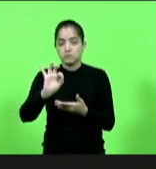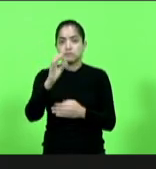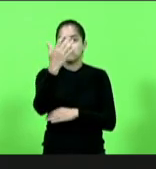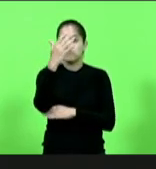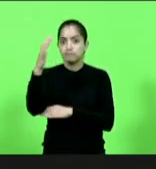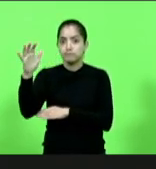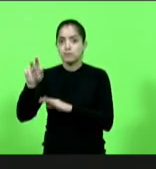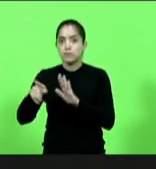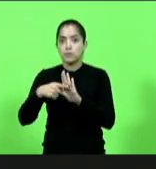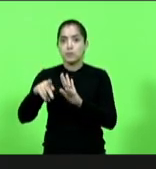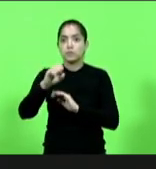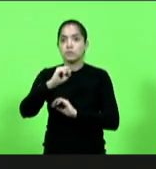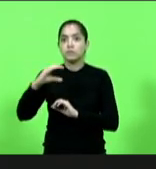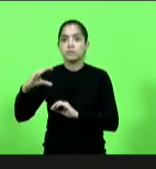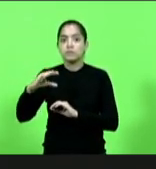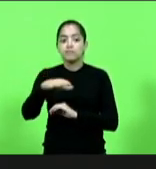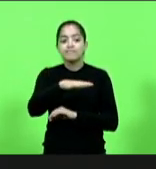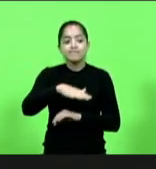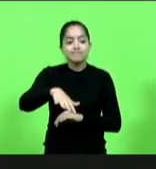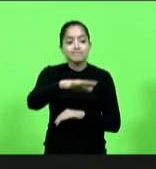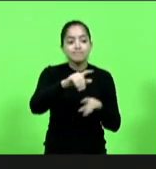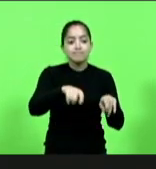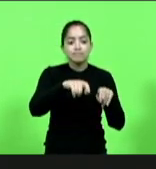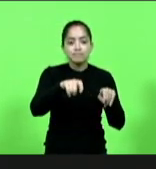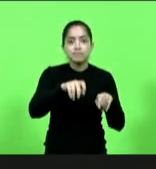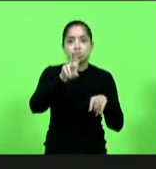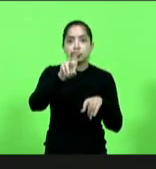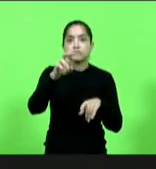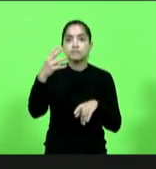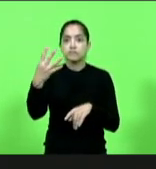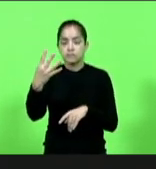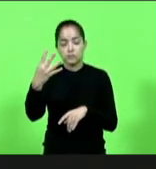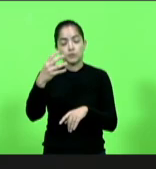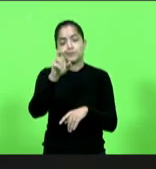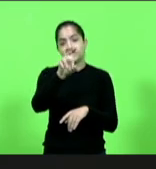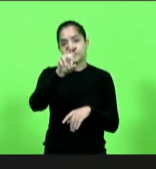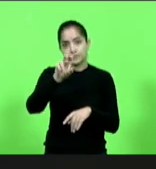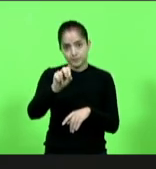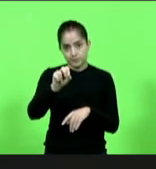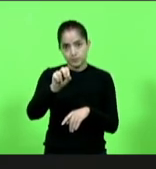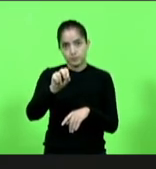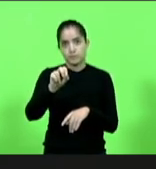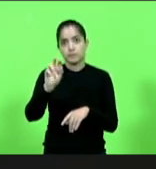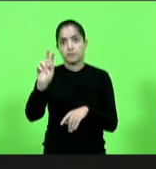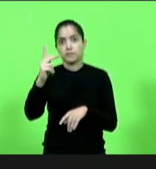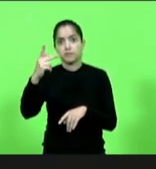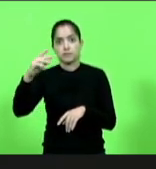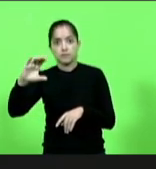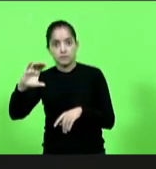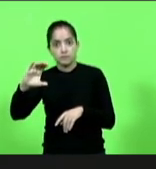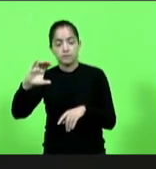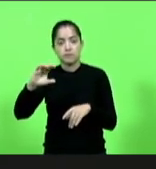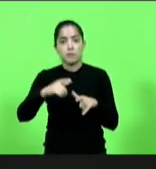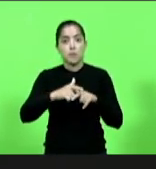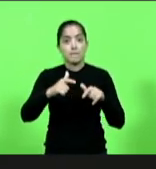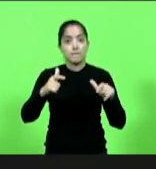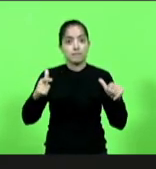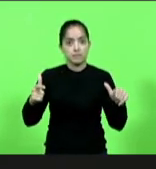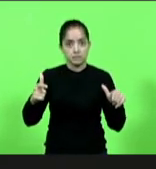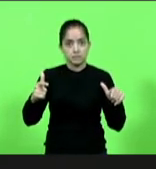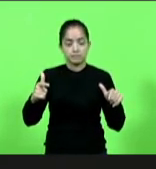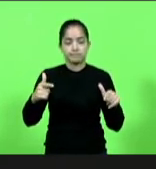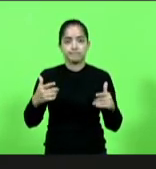está inserida em propriedades rurais com menos de 50 hectares, que representa boa parte ou a maior parte dos imóveis rurais.